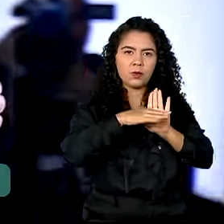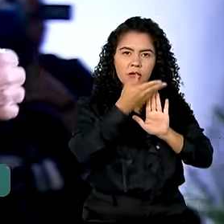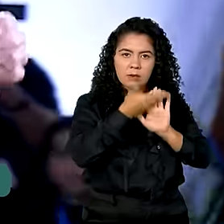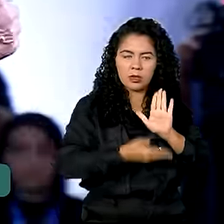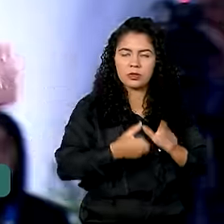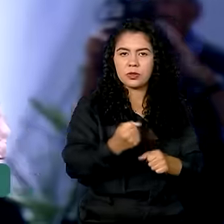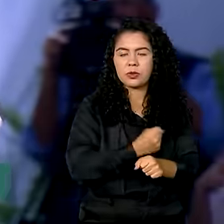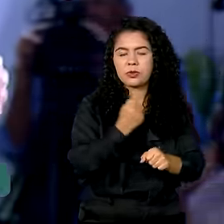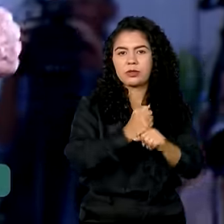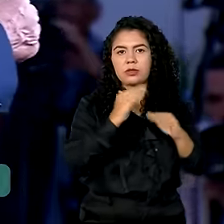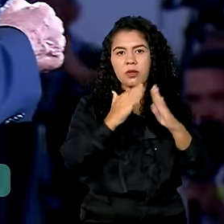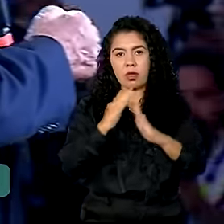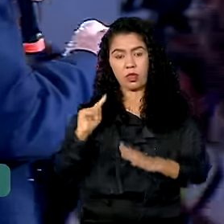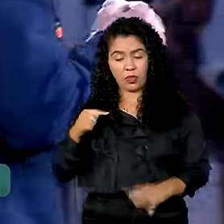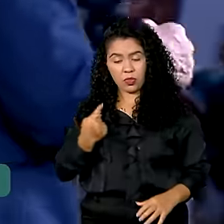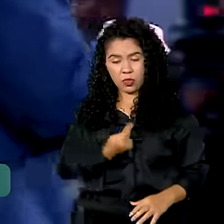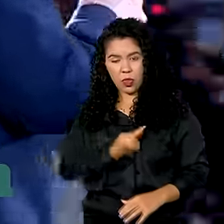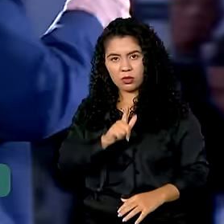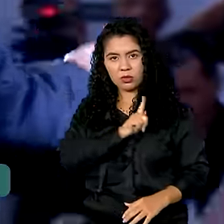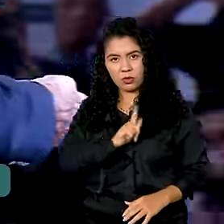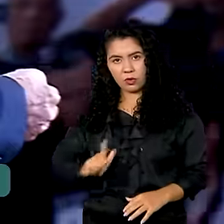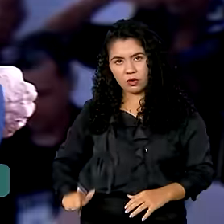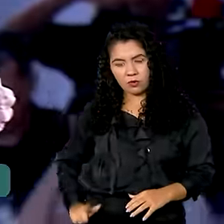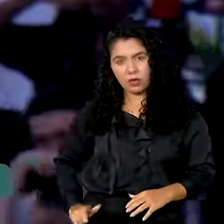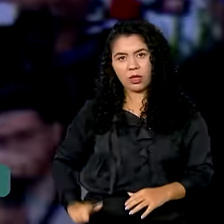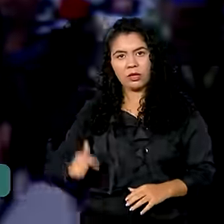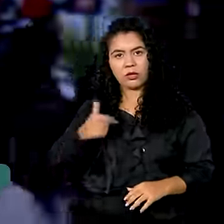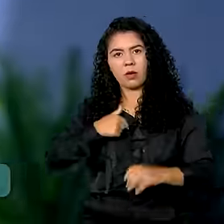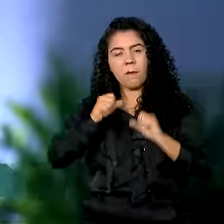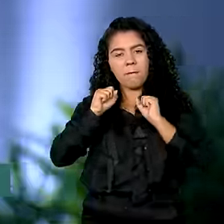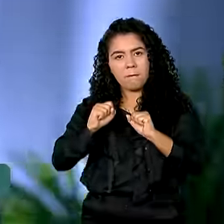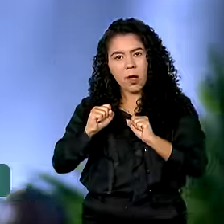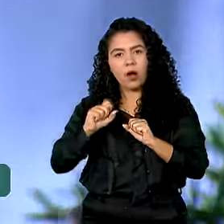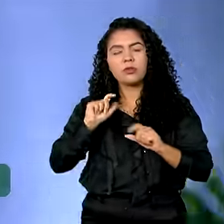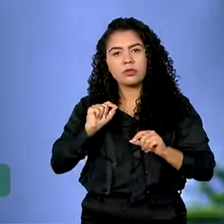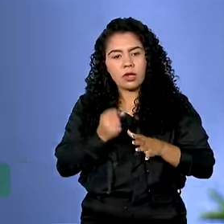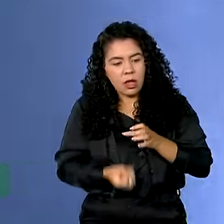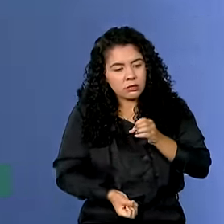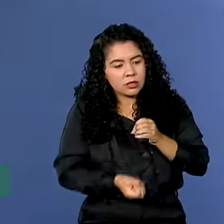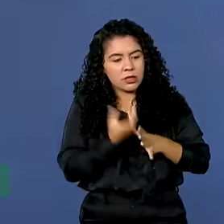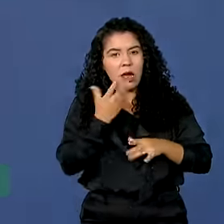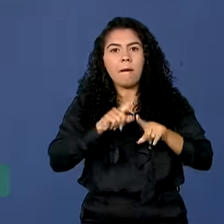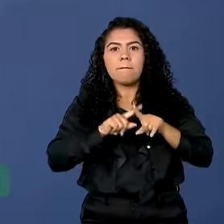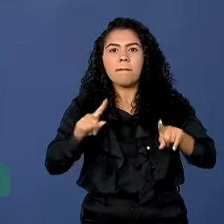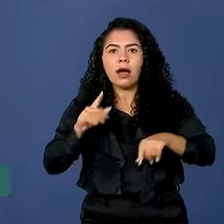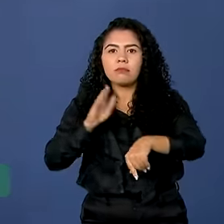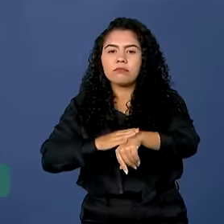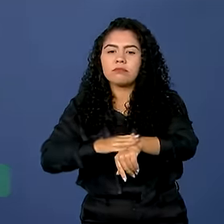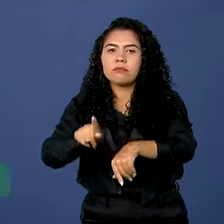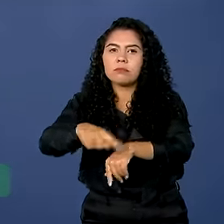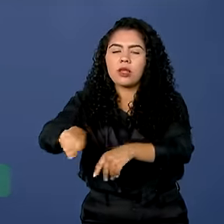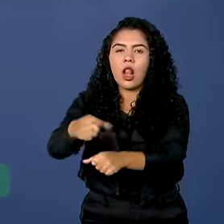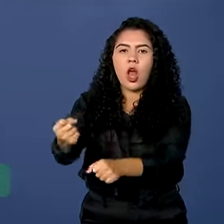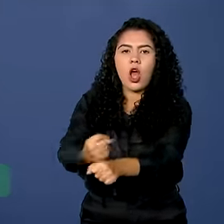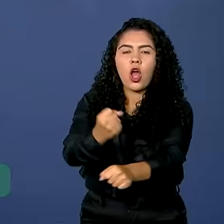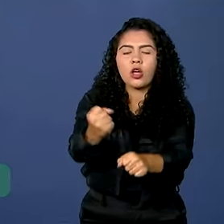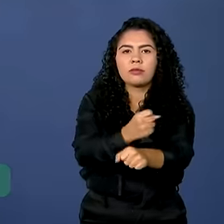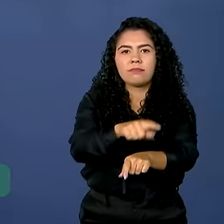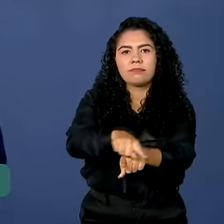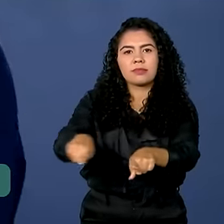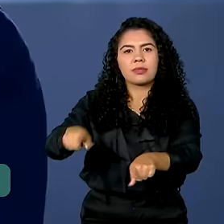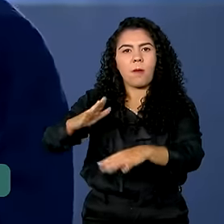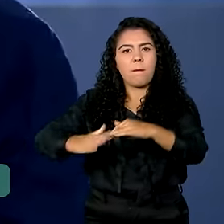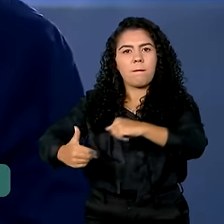mesmo. O governo, ele pode ser o indutor, mas o construtor é quem sabe construir. É quem